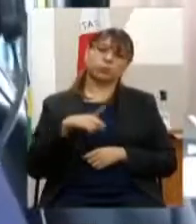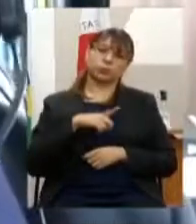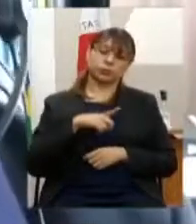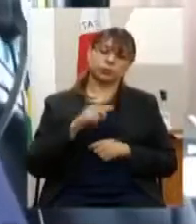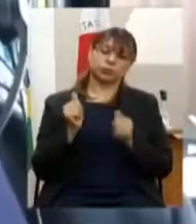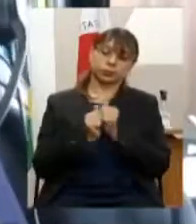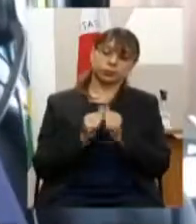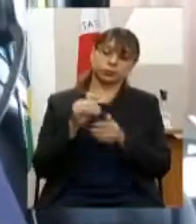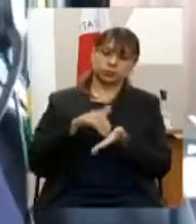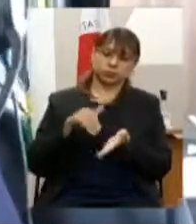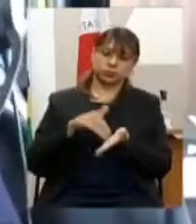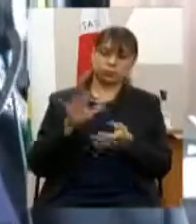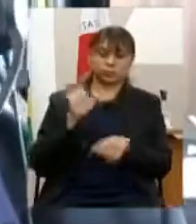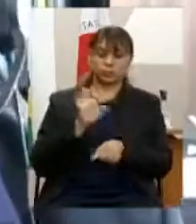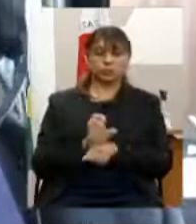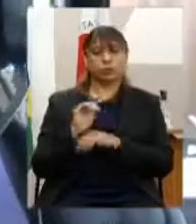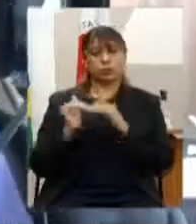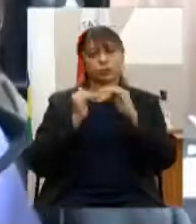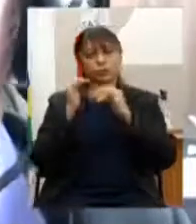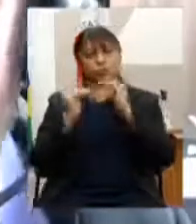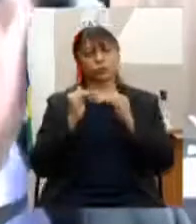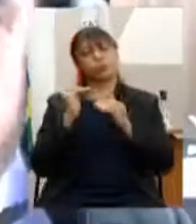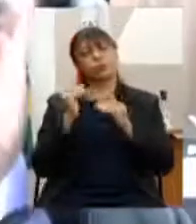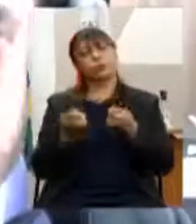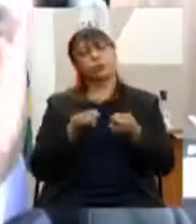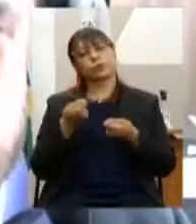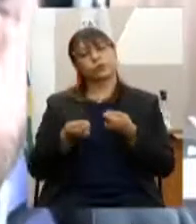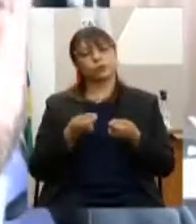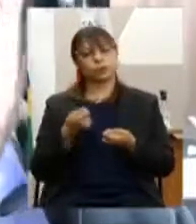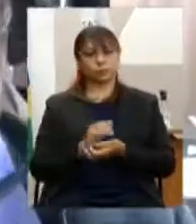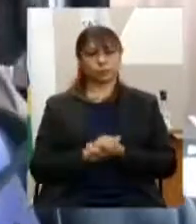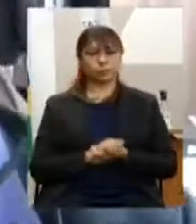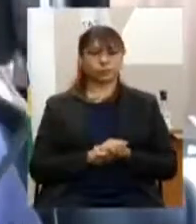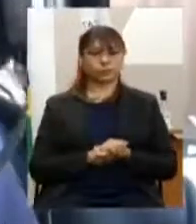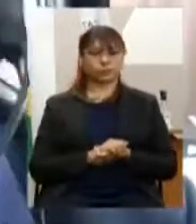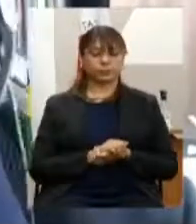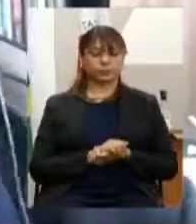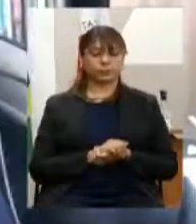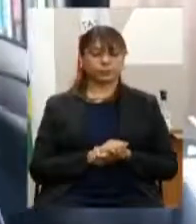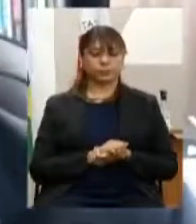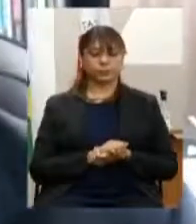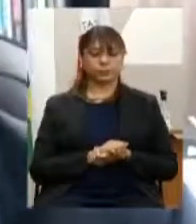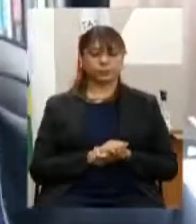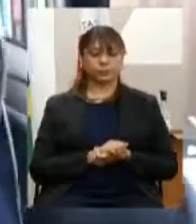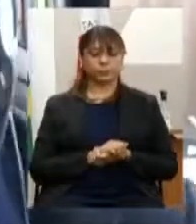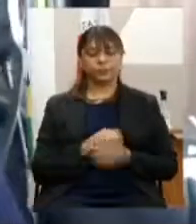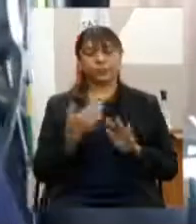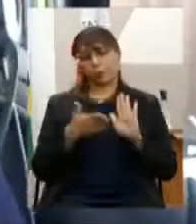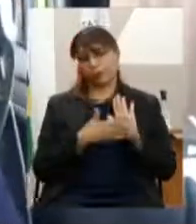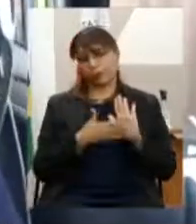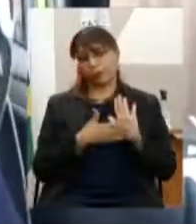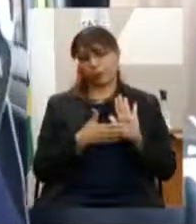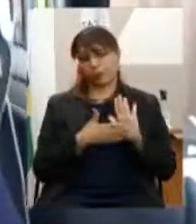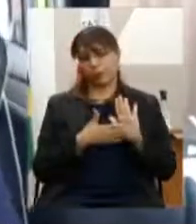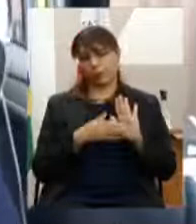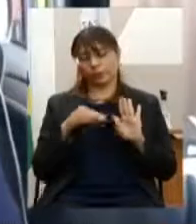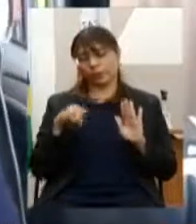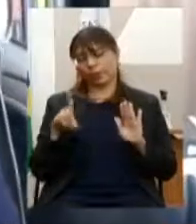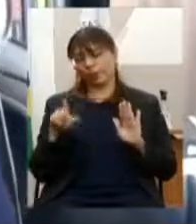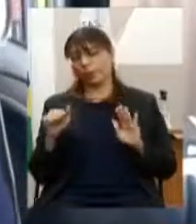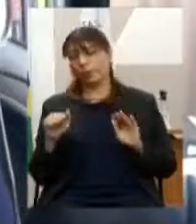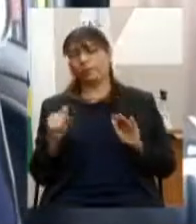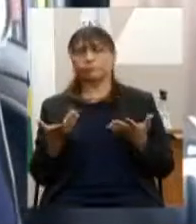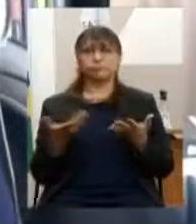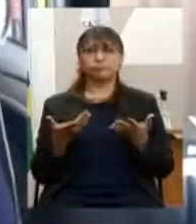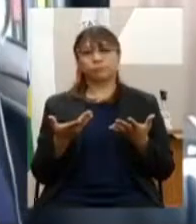Secretaria de Estado de Desenvolvimento Econômico da sede a proposta da moda é justamente